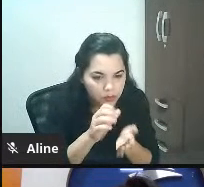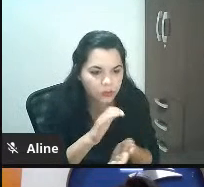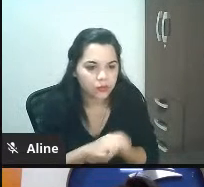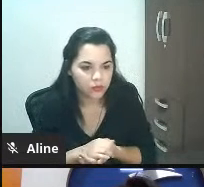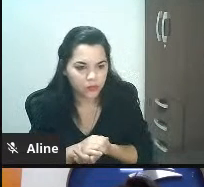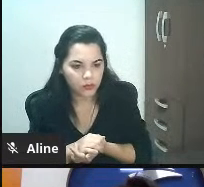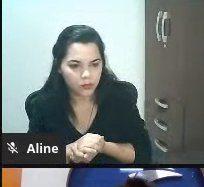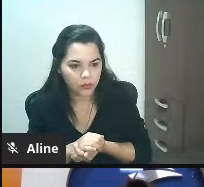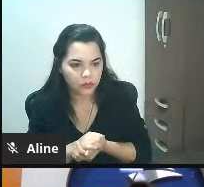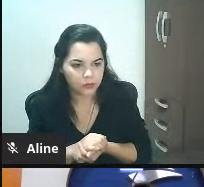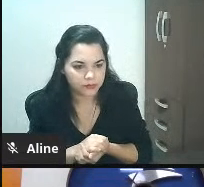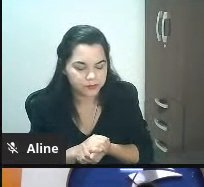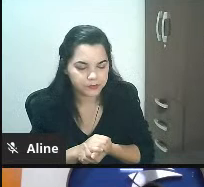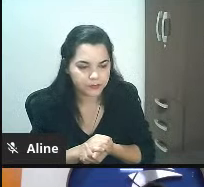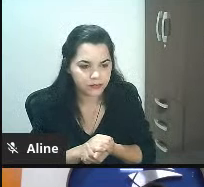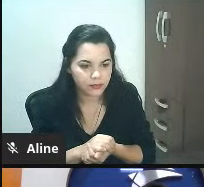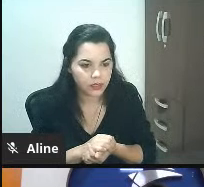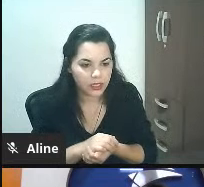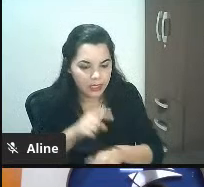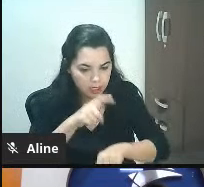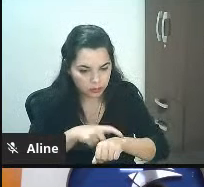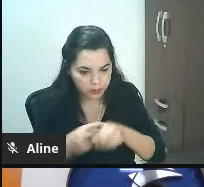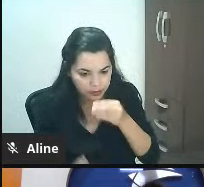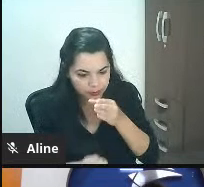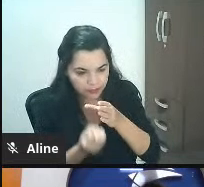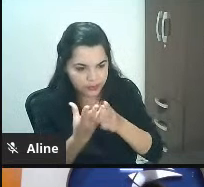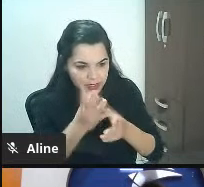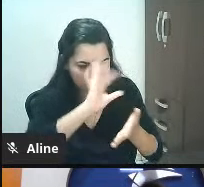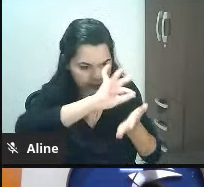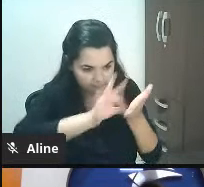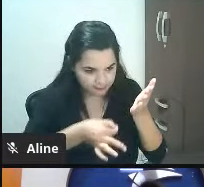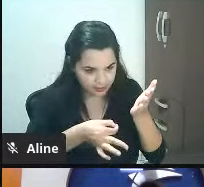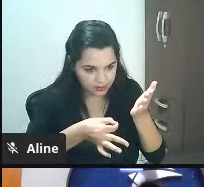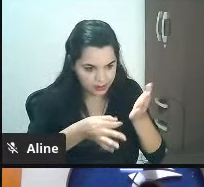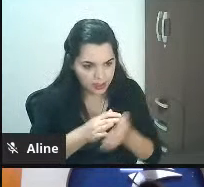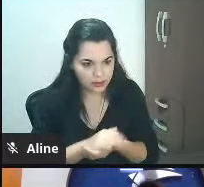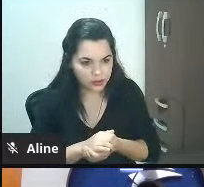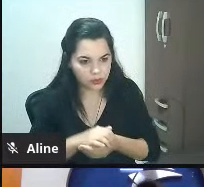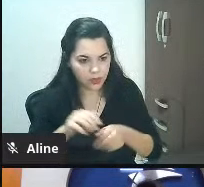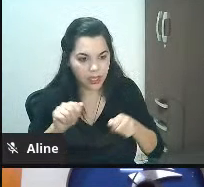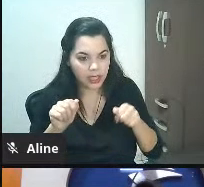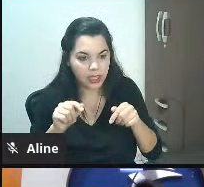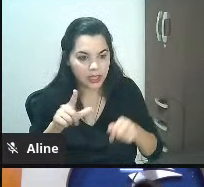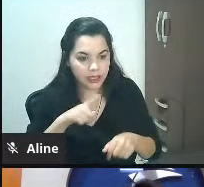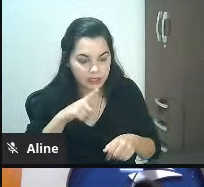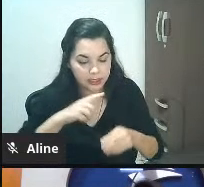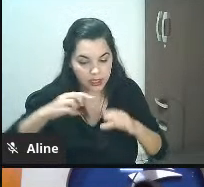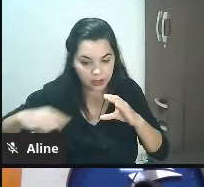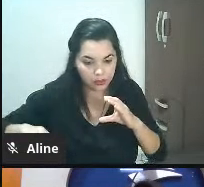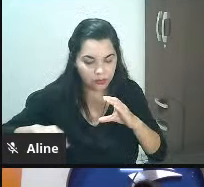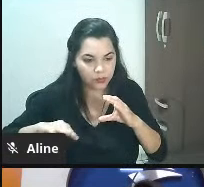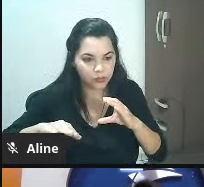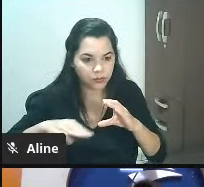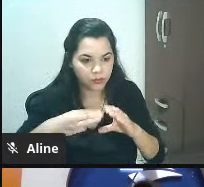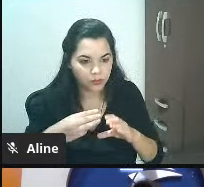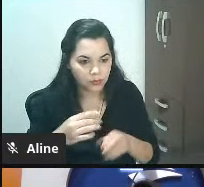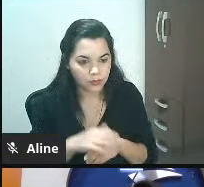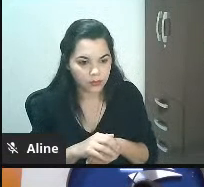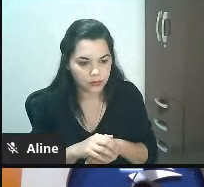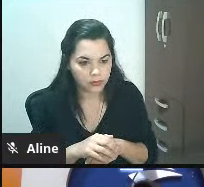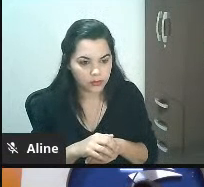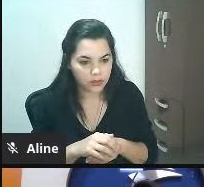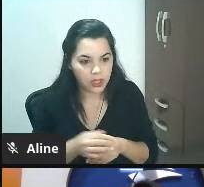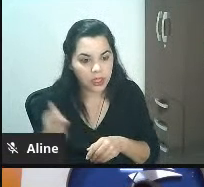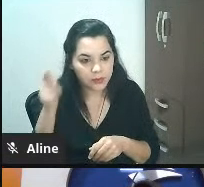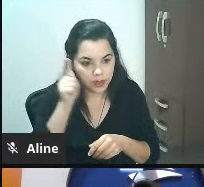sério que você por exemplo quando você cria uma conta lá eles mandam para o seu endereço uma chave por correio para que você possa ir lá e